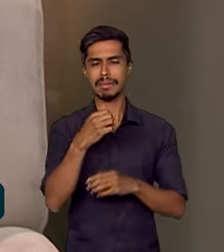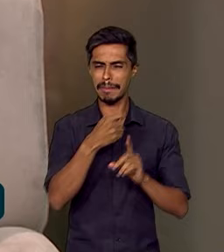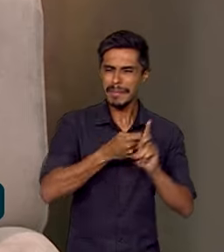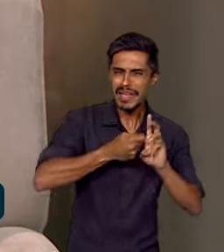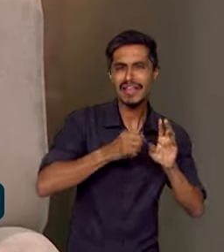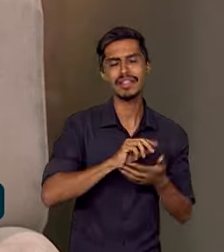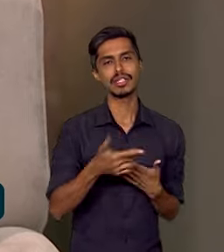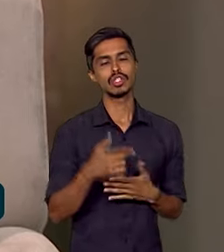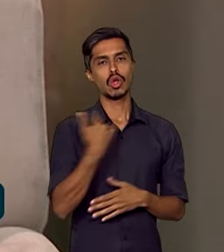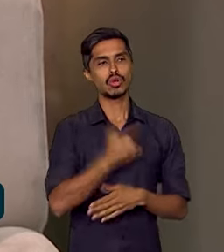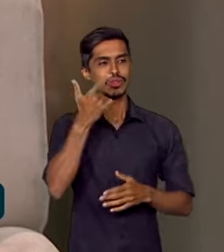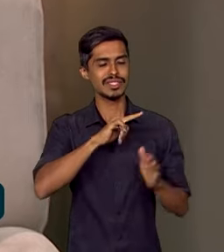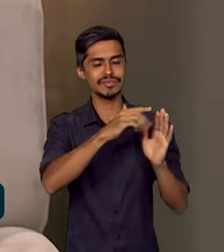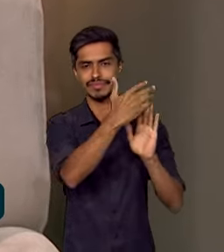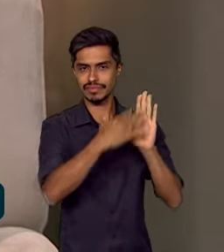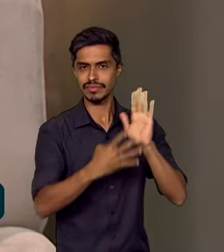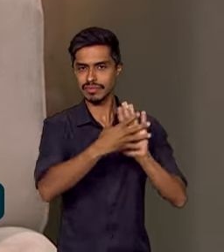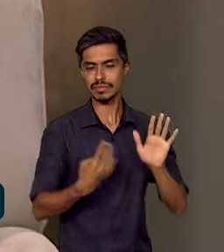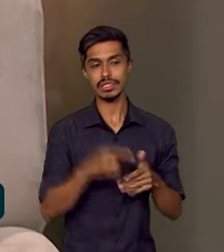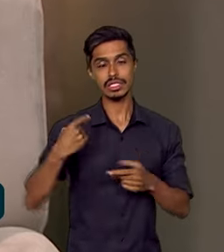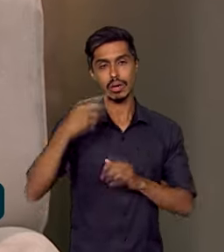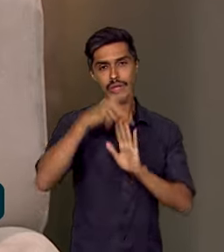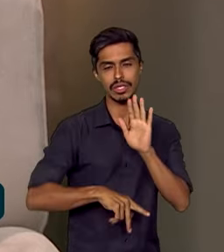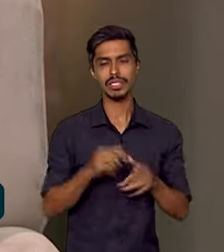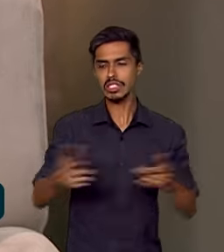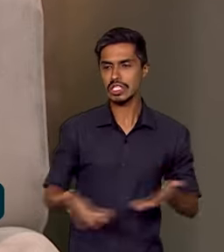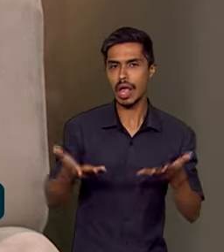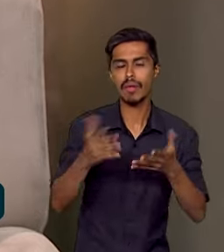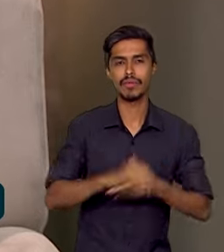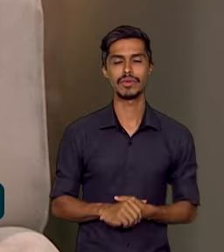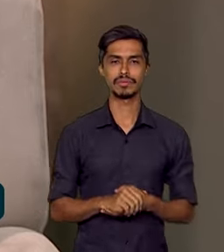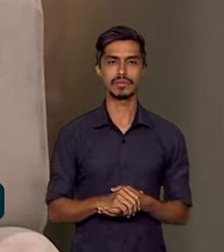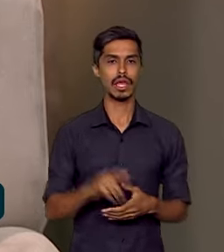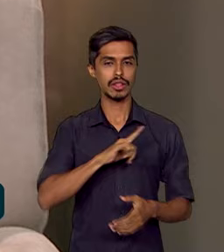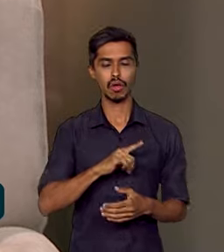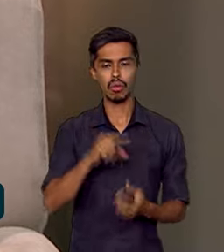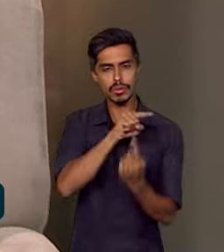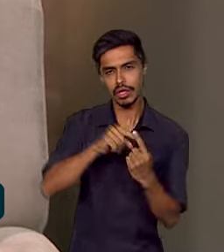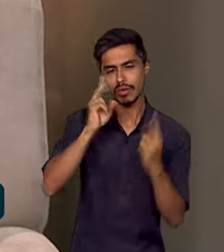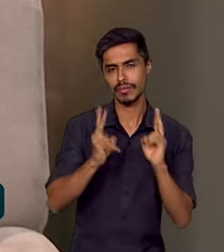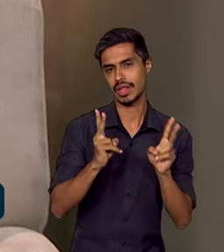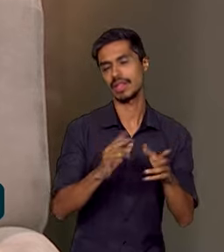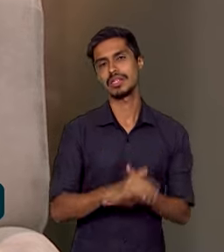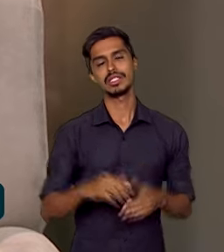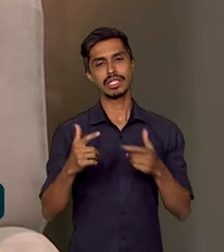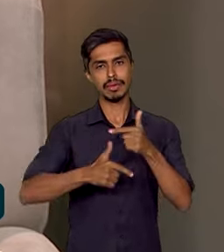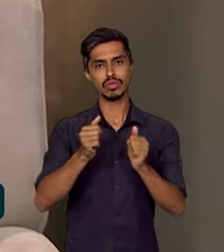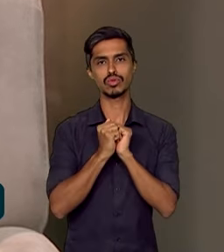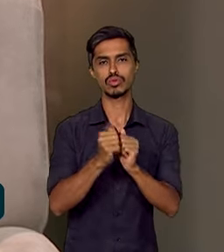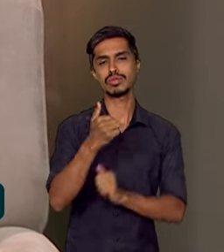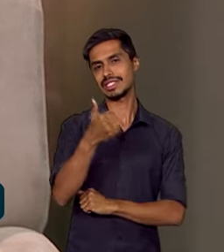agenda. O Programa Nacional de Ações Afirmativas, que também tem o mesmo intuito, um trabalho com 17 ministérios,